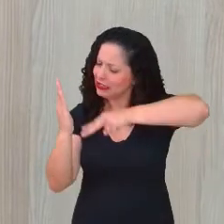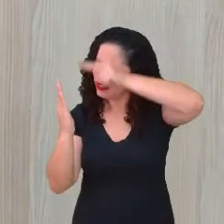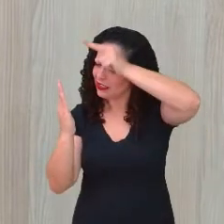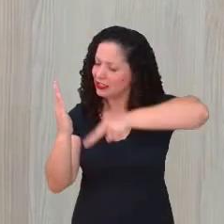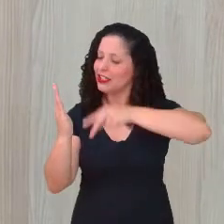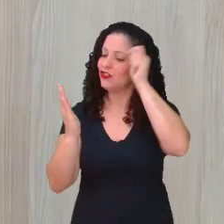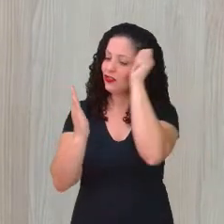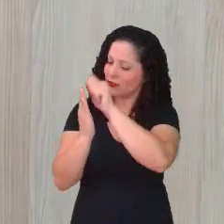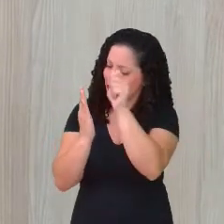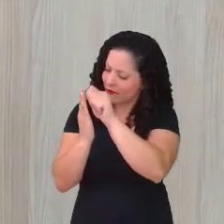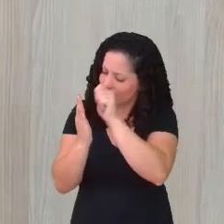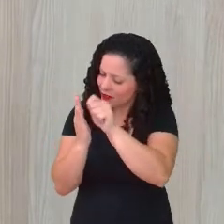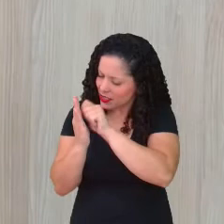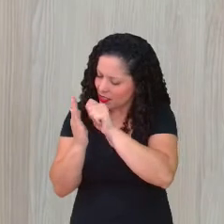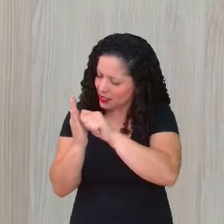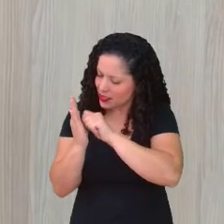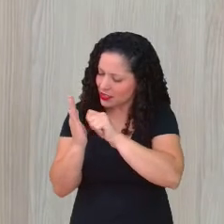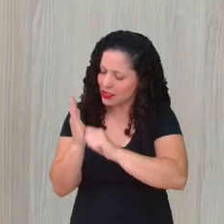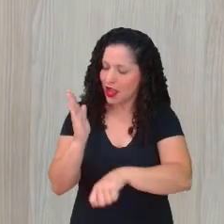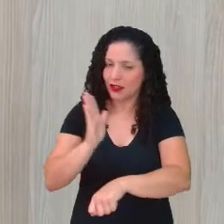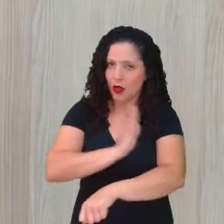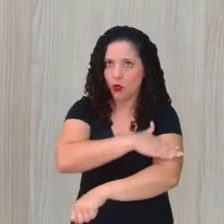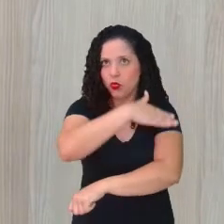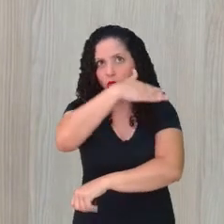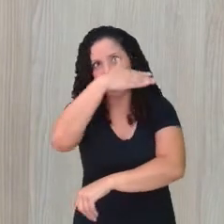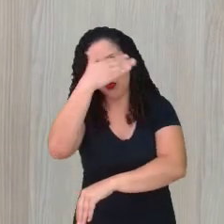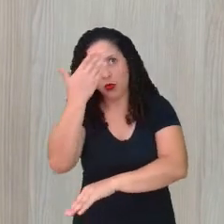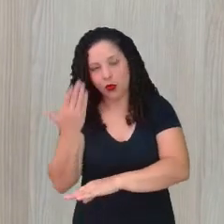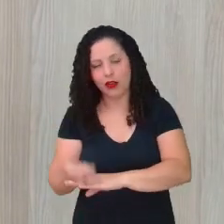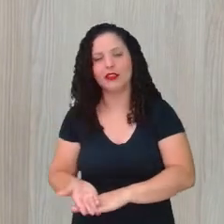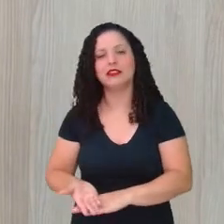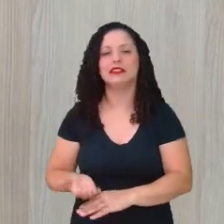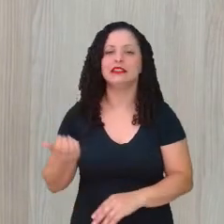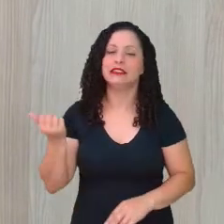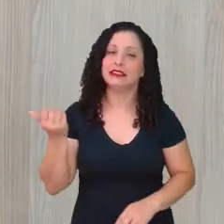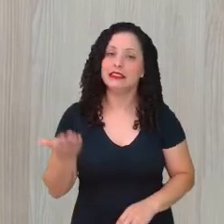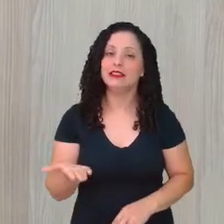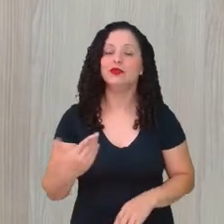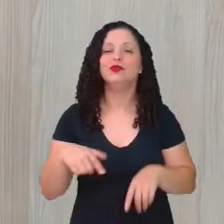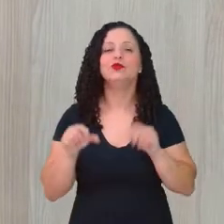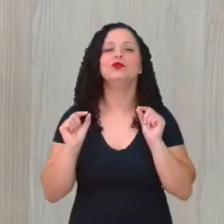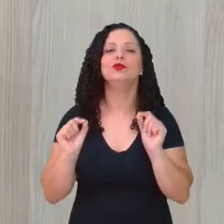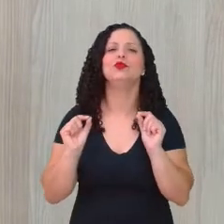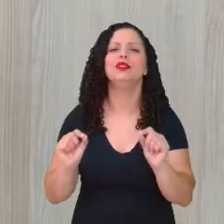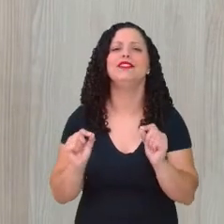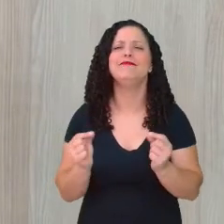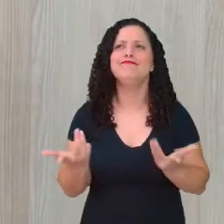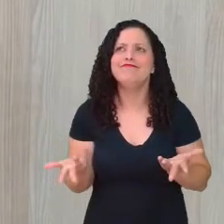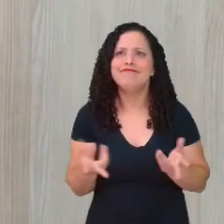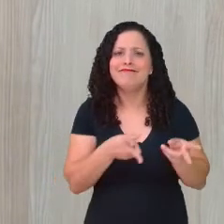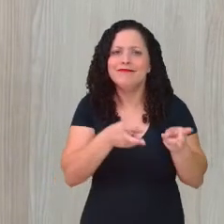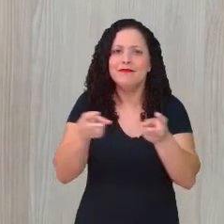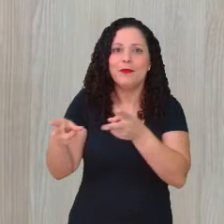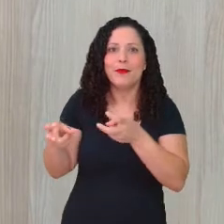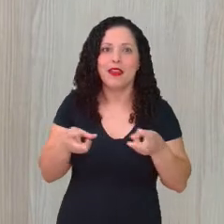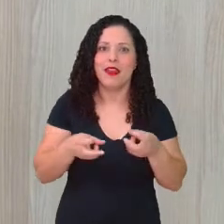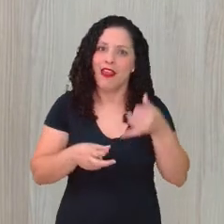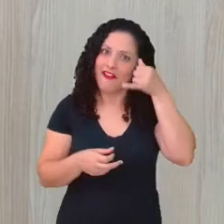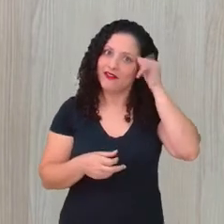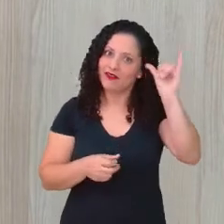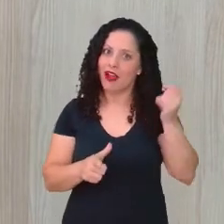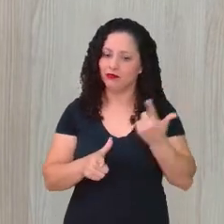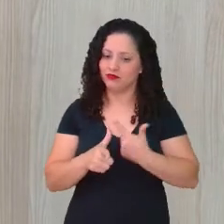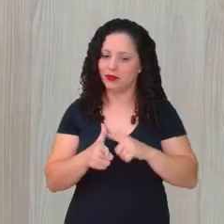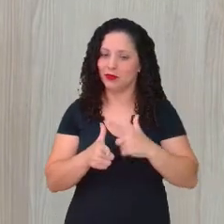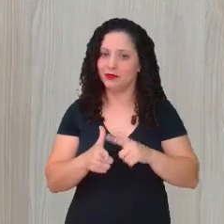pelas horas estabelecidas. Isso faz com que a gente, por exemplo, passe menos sufoco, né? Verdade. Porque,